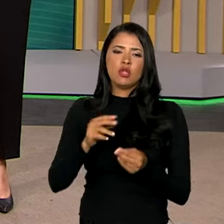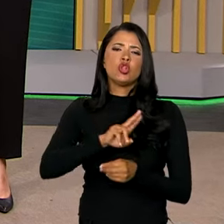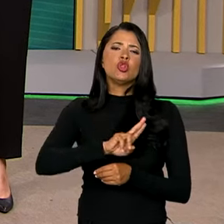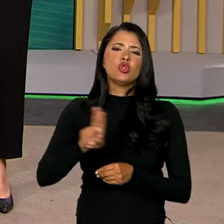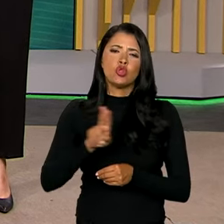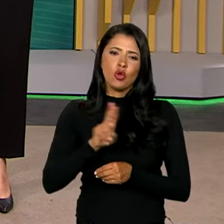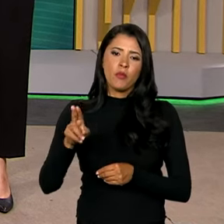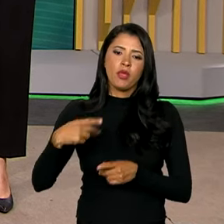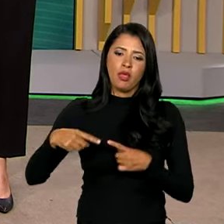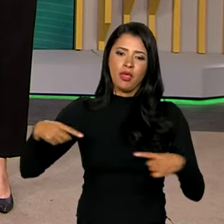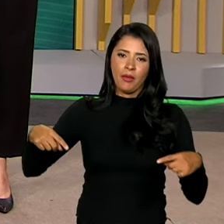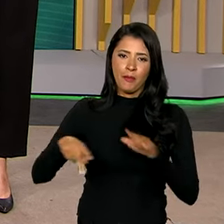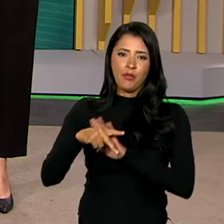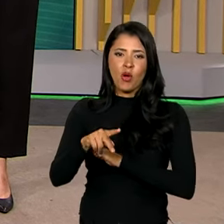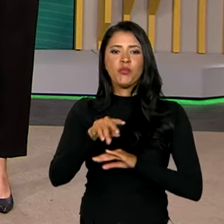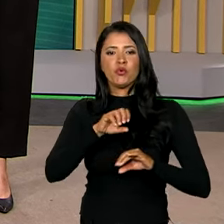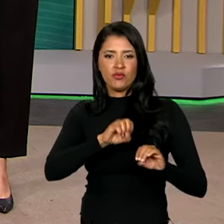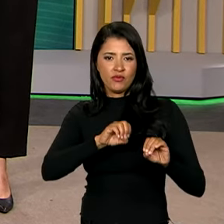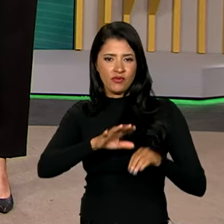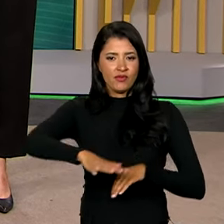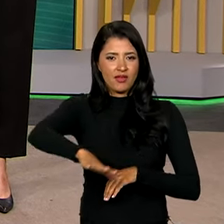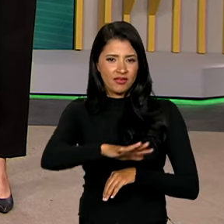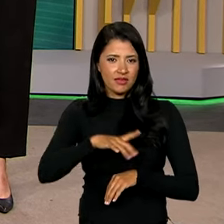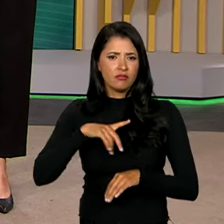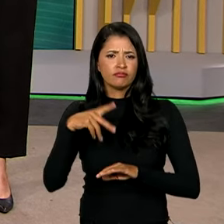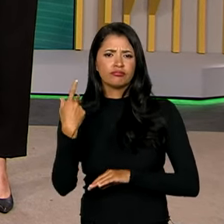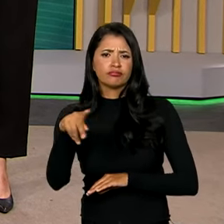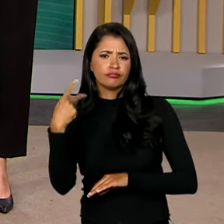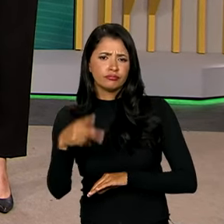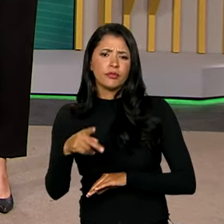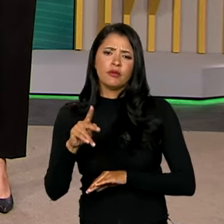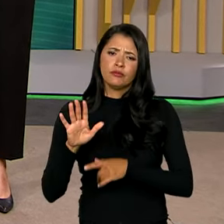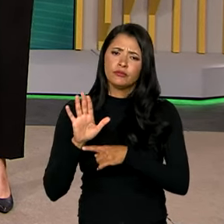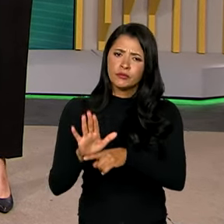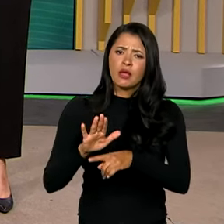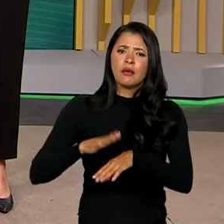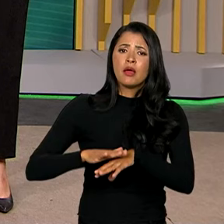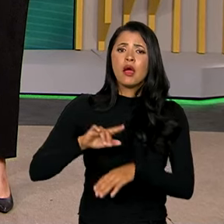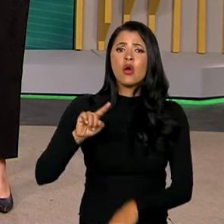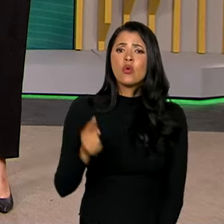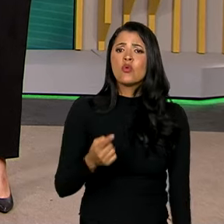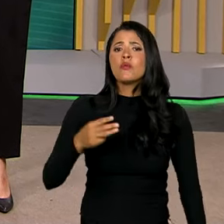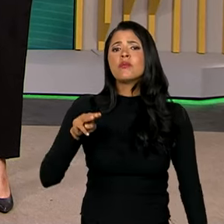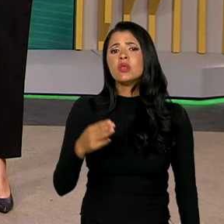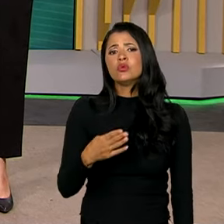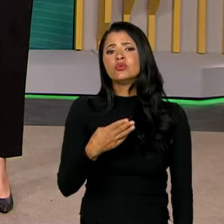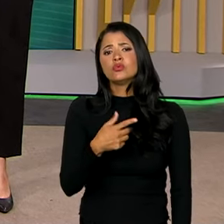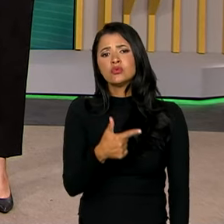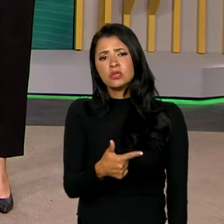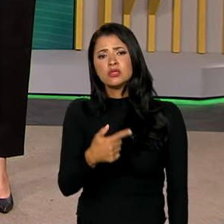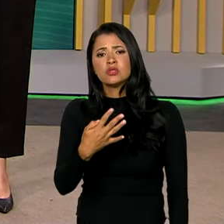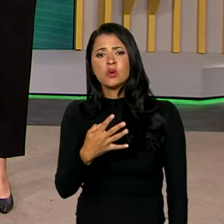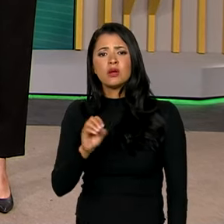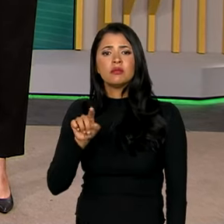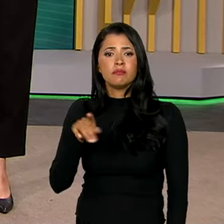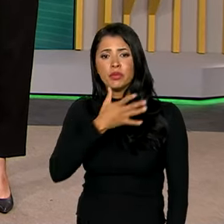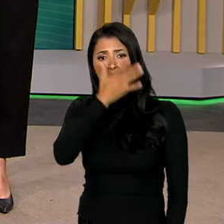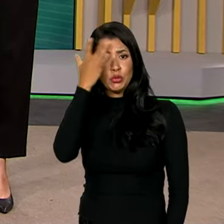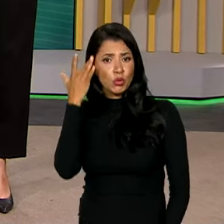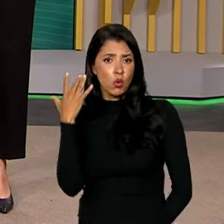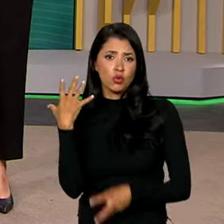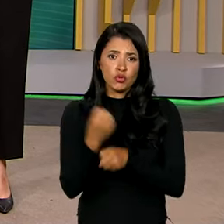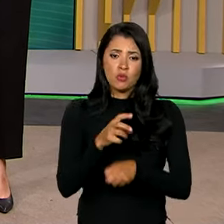de Desenrola da Educação. A medida vai beneficiar cerca de 1 milhão 240 mil pessoas, com um total de